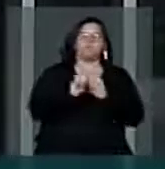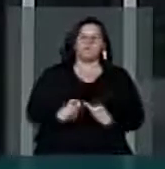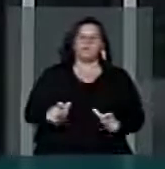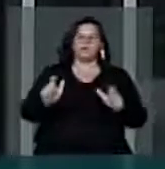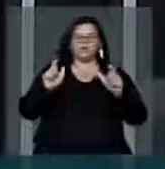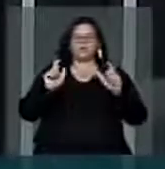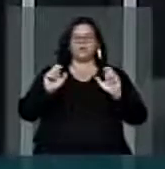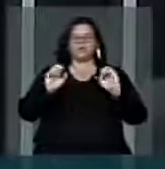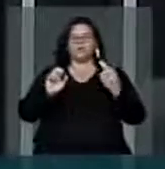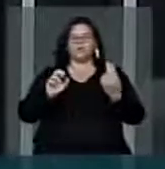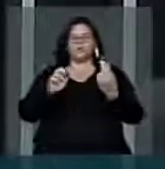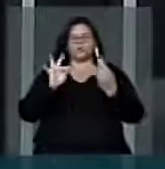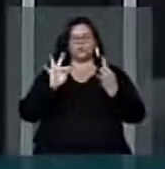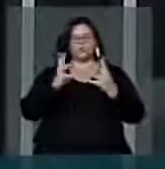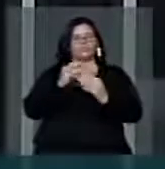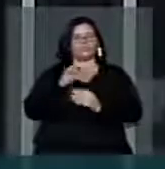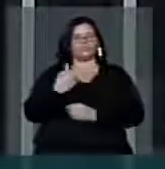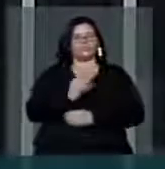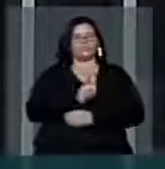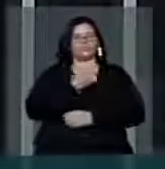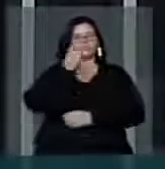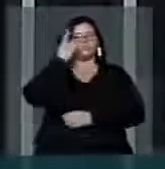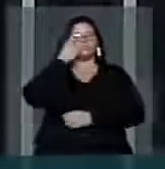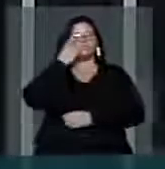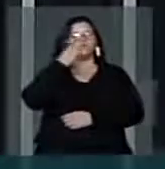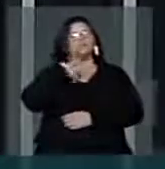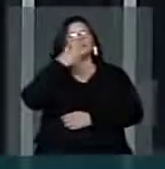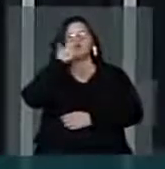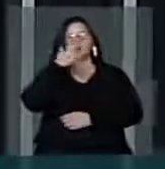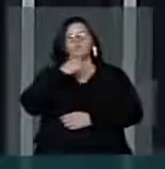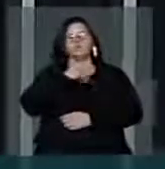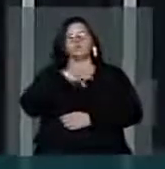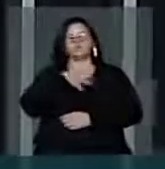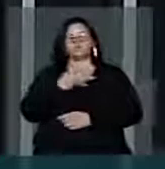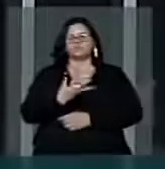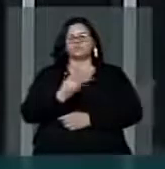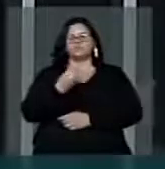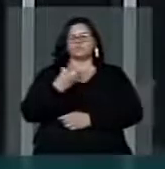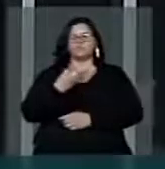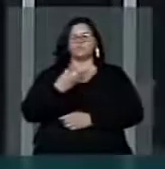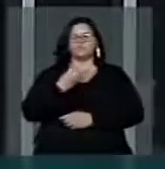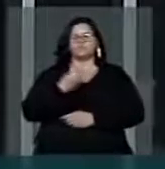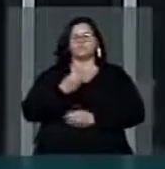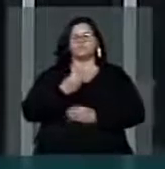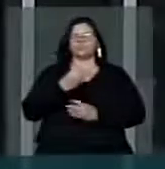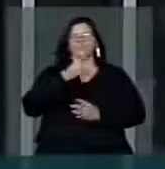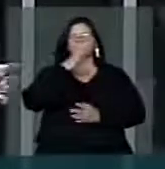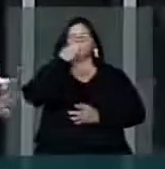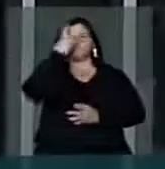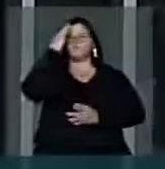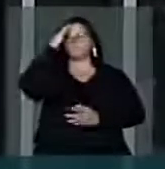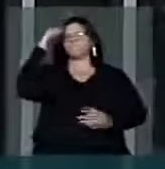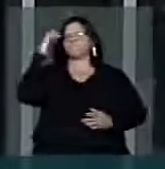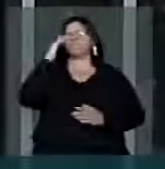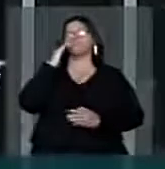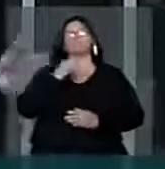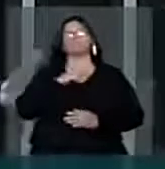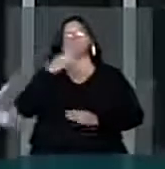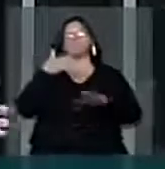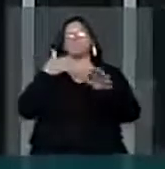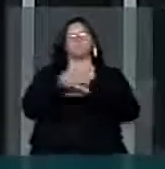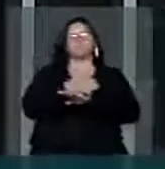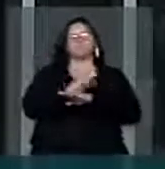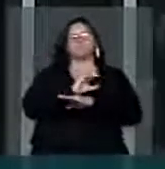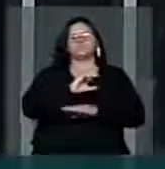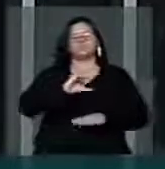totalidade de todos nós, deputados. Eu acho que esse gesto de grandeza do presidente Henrique Eduardo Alves, em IACCJ, eu estou